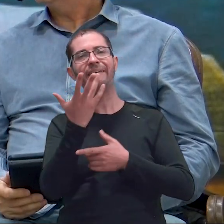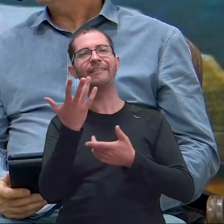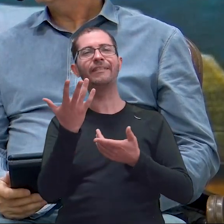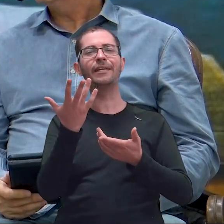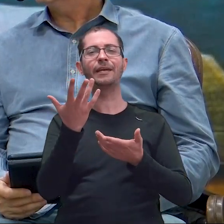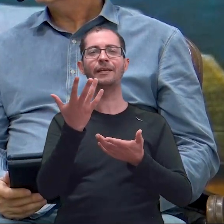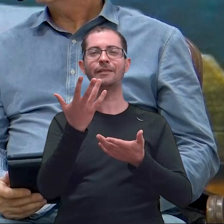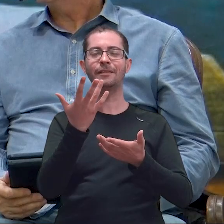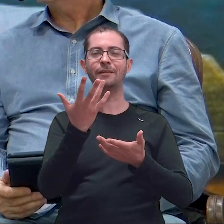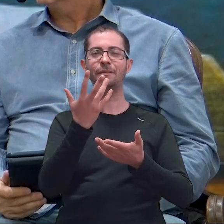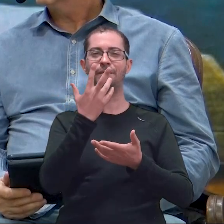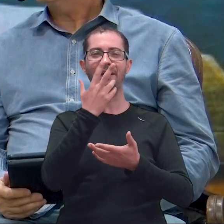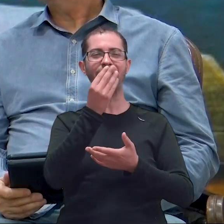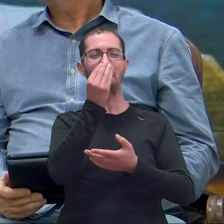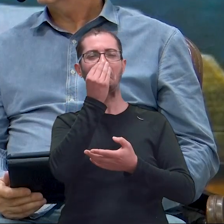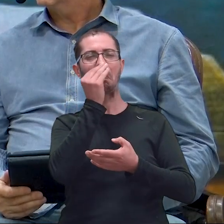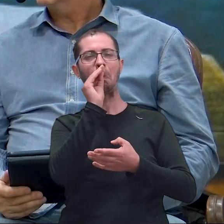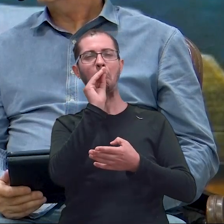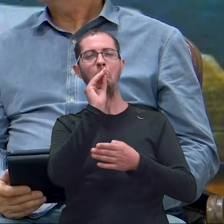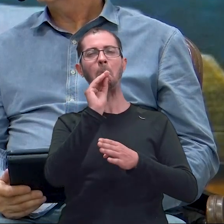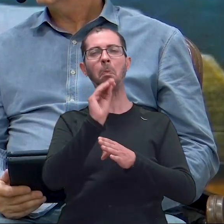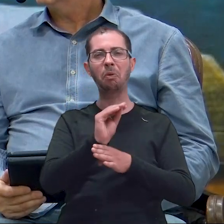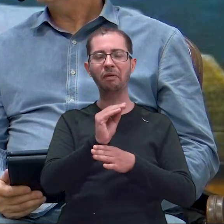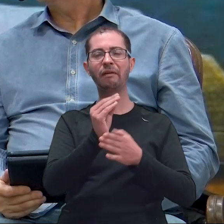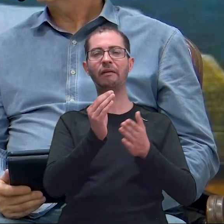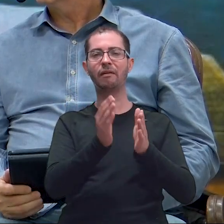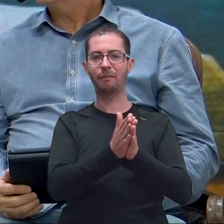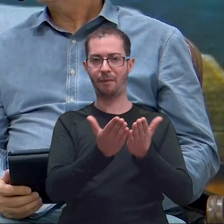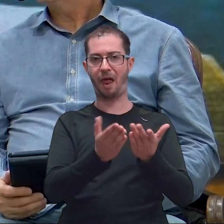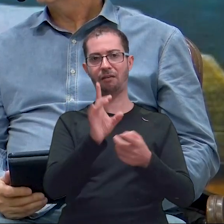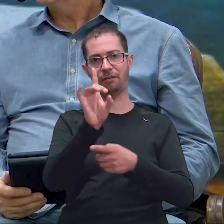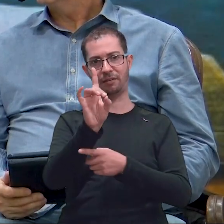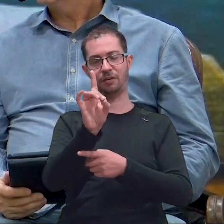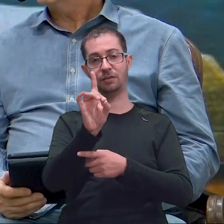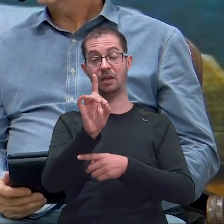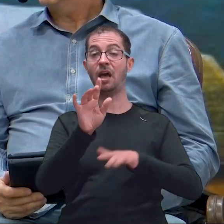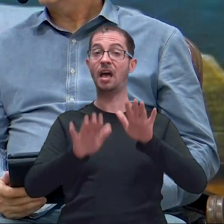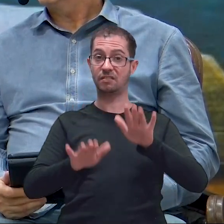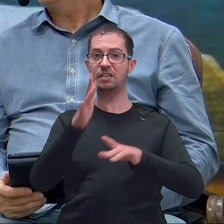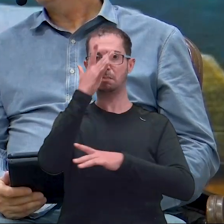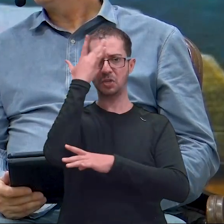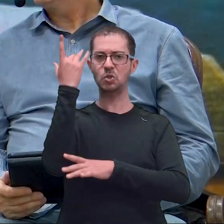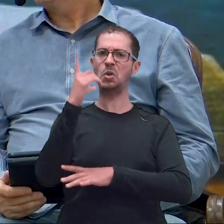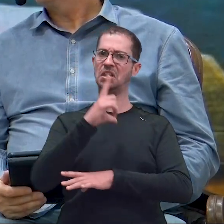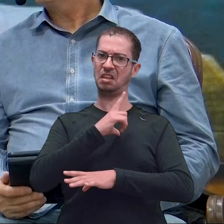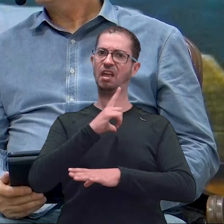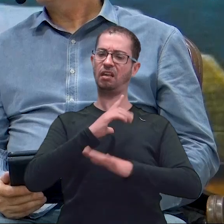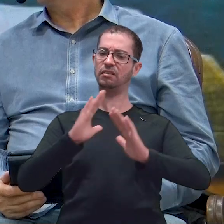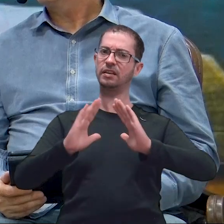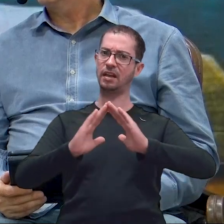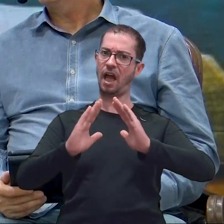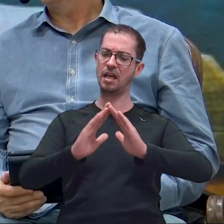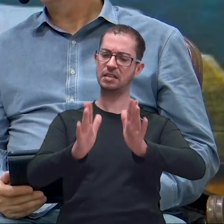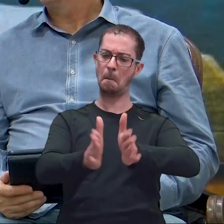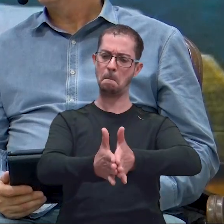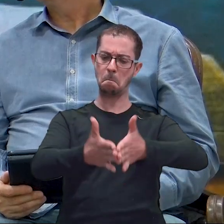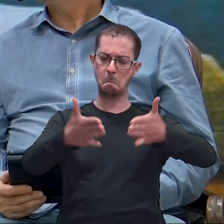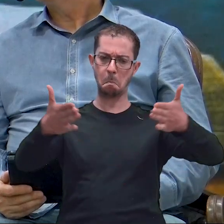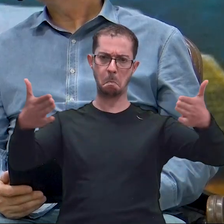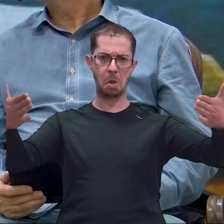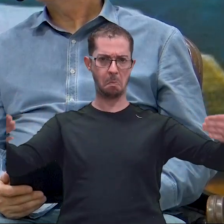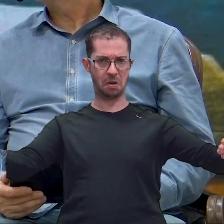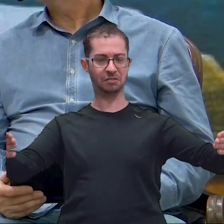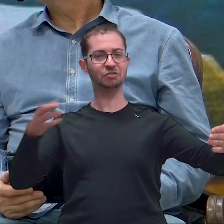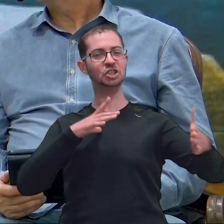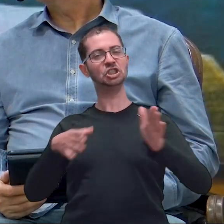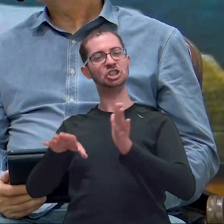Vamos falar até um descaso nosso com a palavra de Deus. Porque, às vezes, a pessoa tem a Bíblia, aquela Bíblia maravilhosa, linda, aberta ali, como a gente